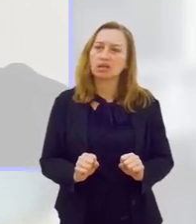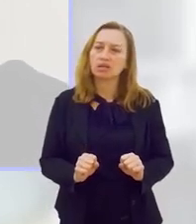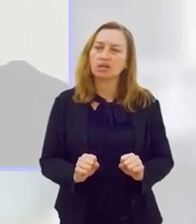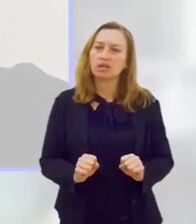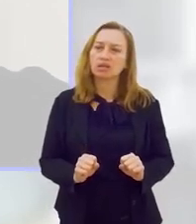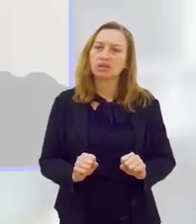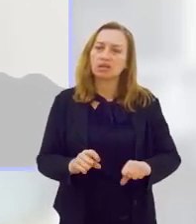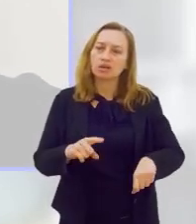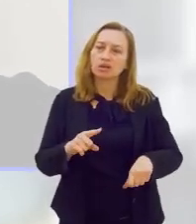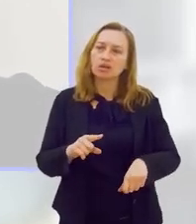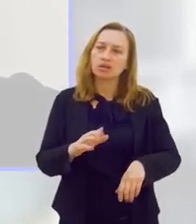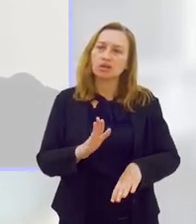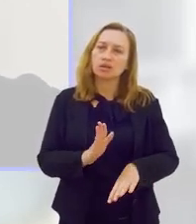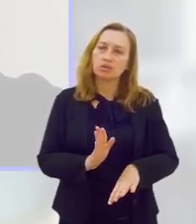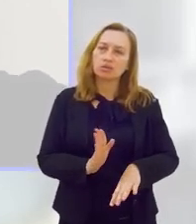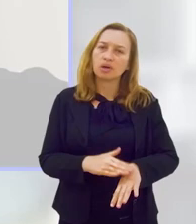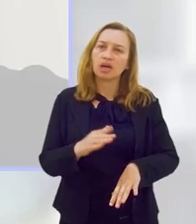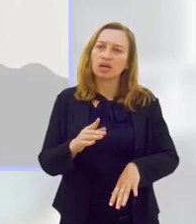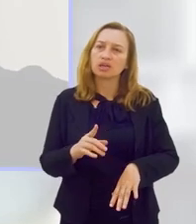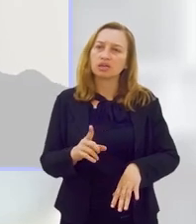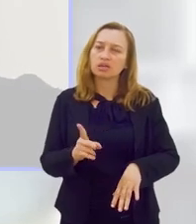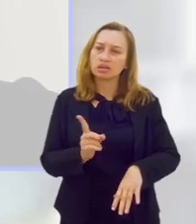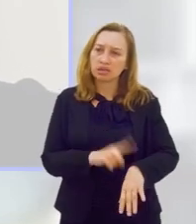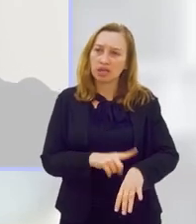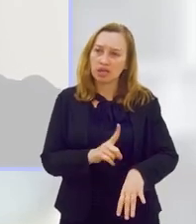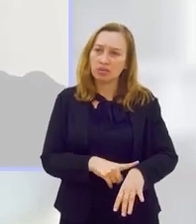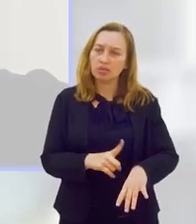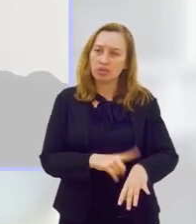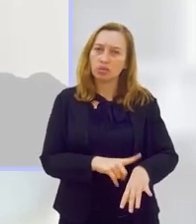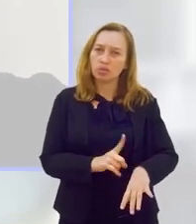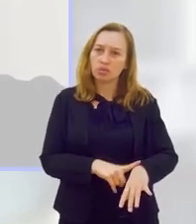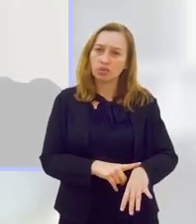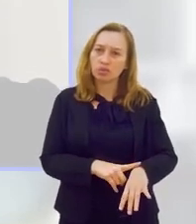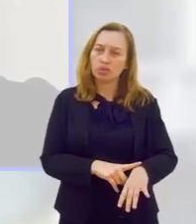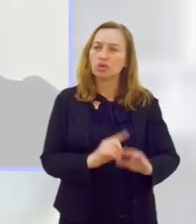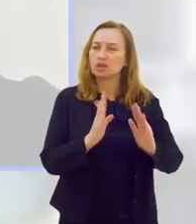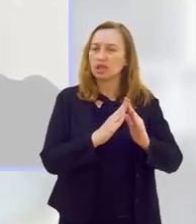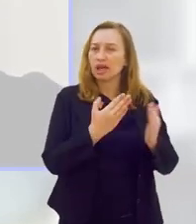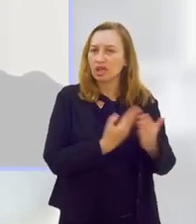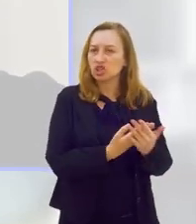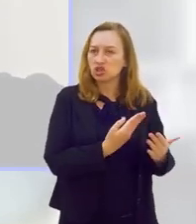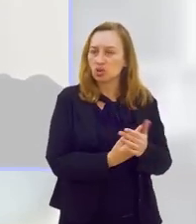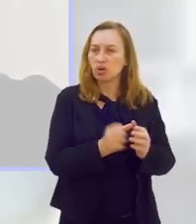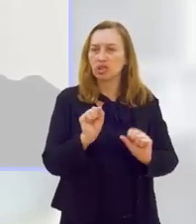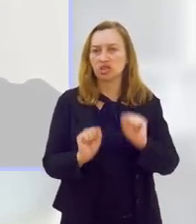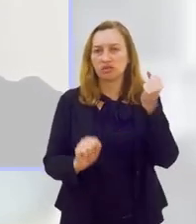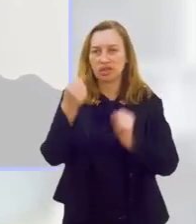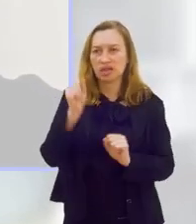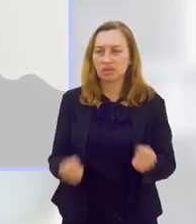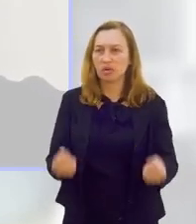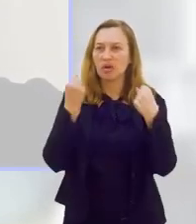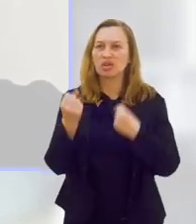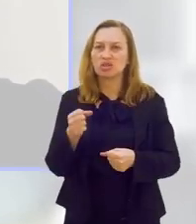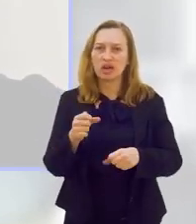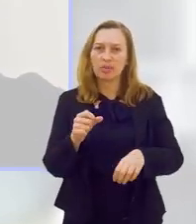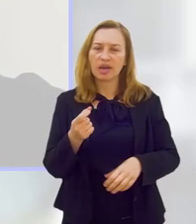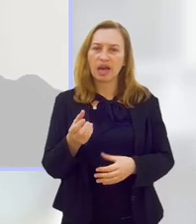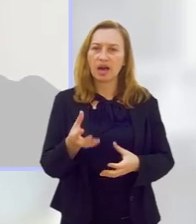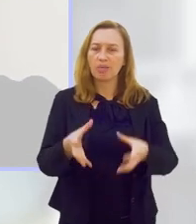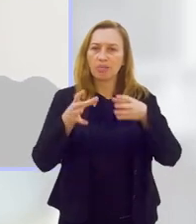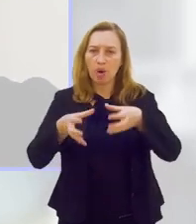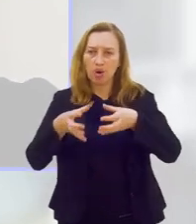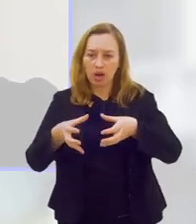mais horas dentro da grade escolar para atividade física. E não acho que é só pegar uma bola e